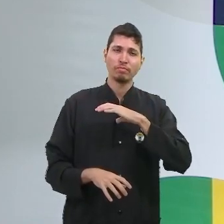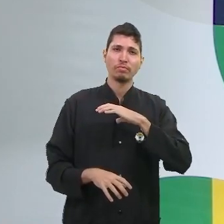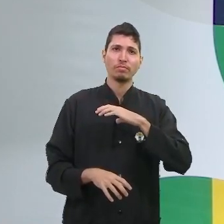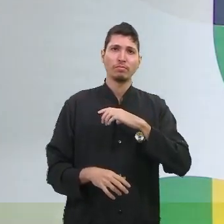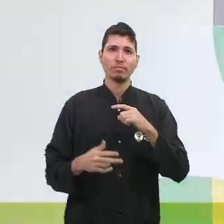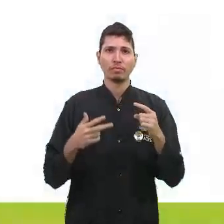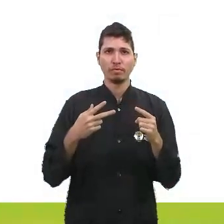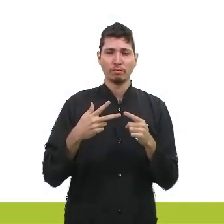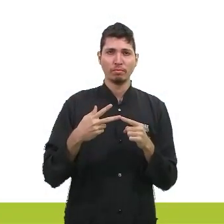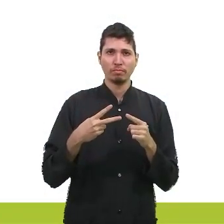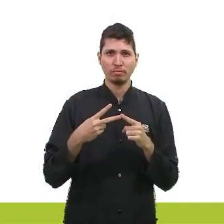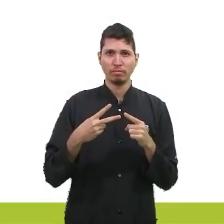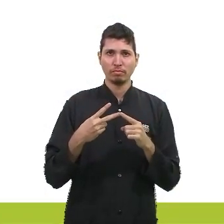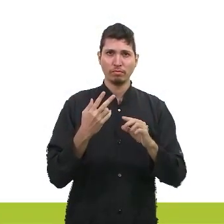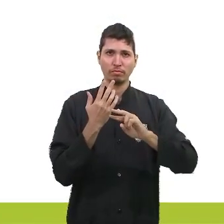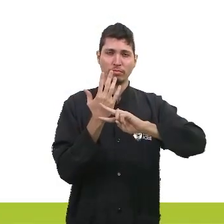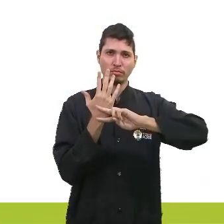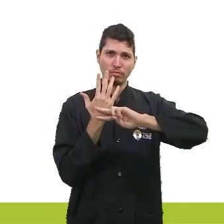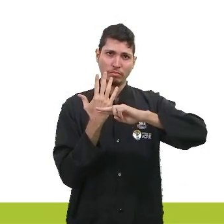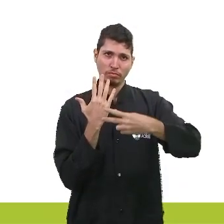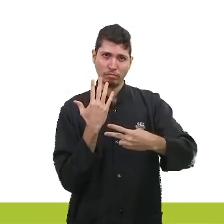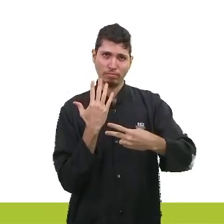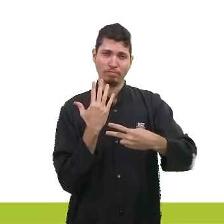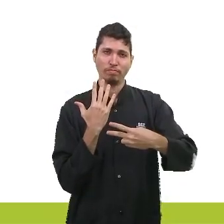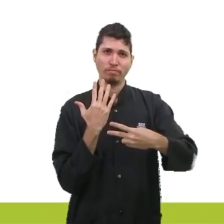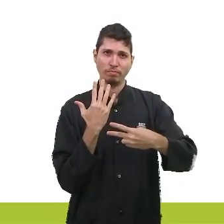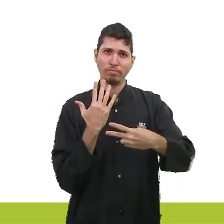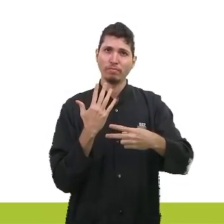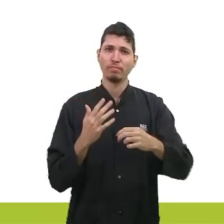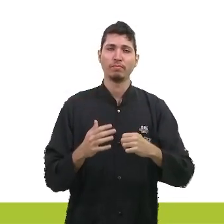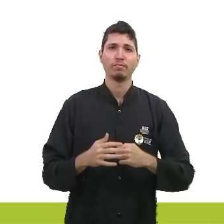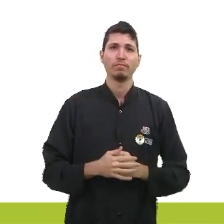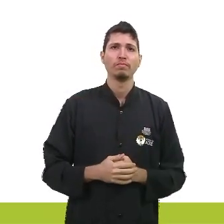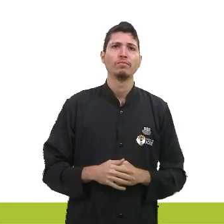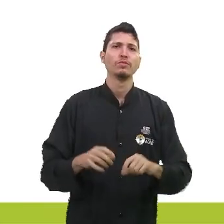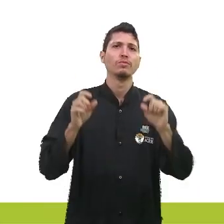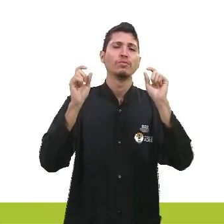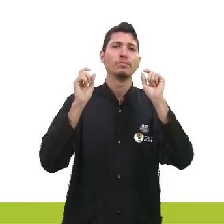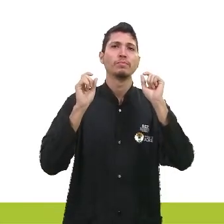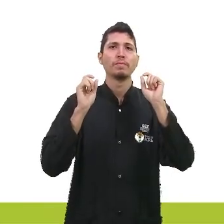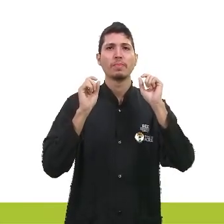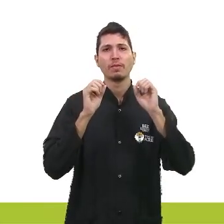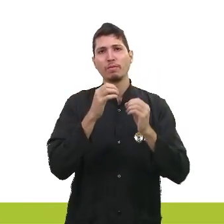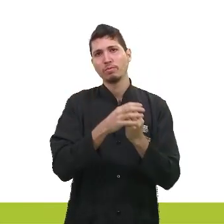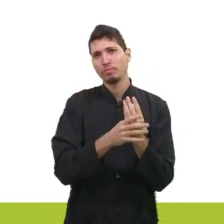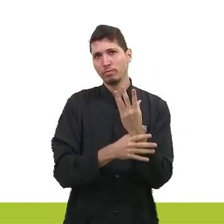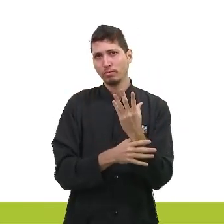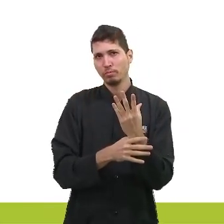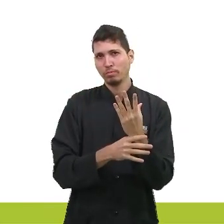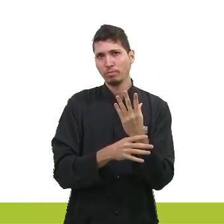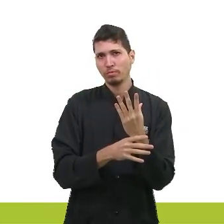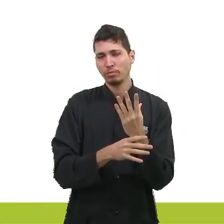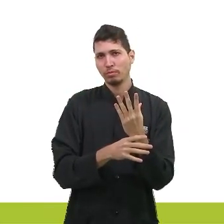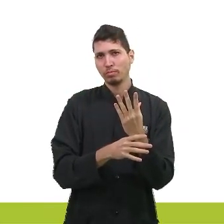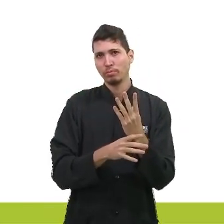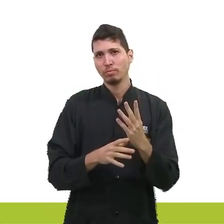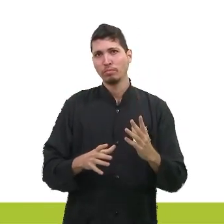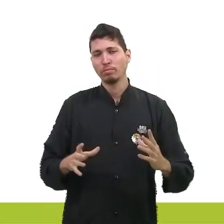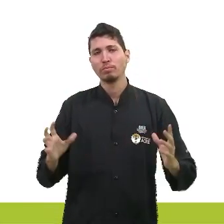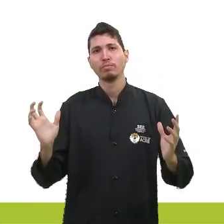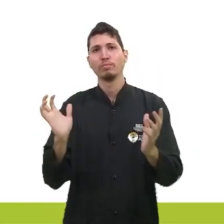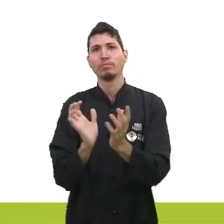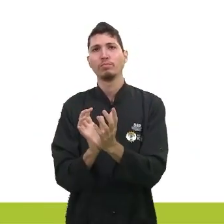tela, visualizem. A segunda consequência foi o surgimento da classe operária. Então, nós temos uma